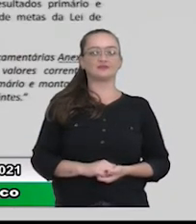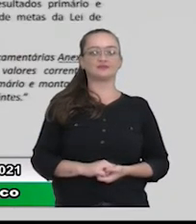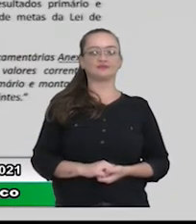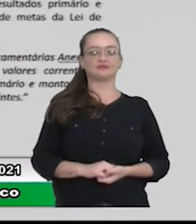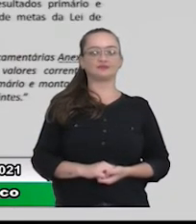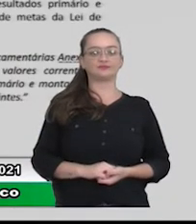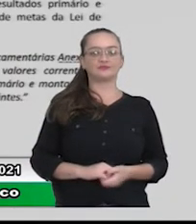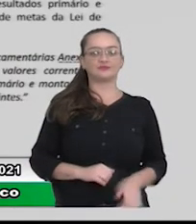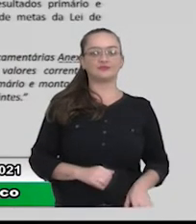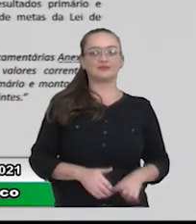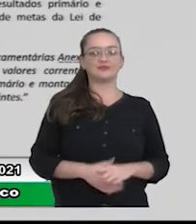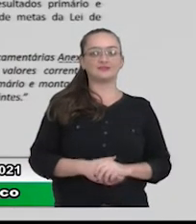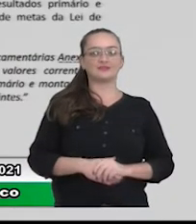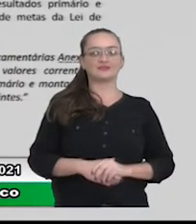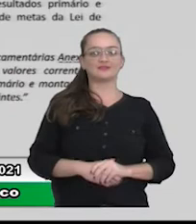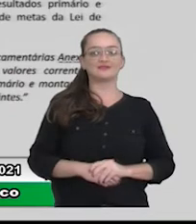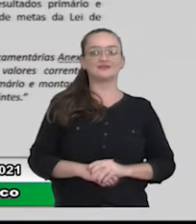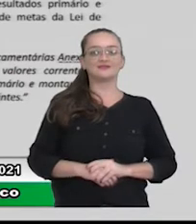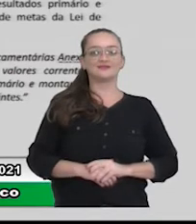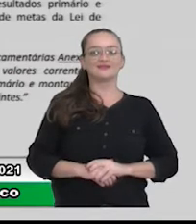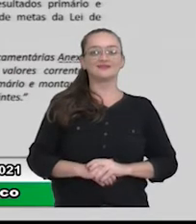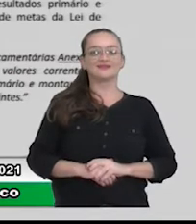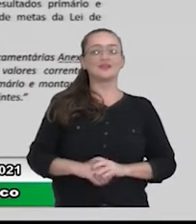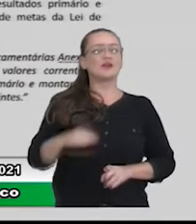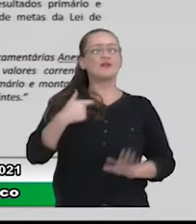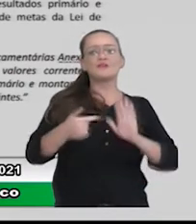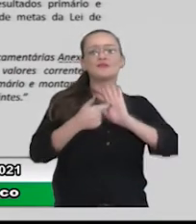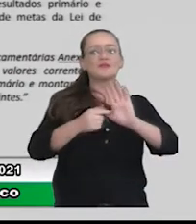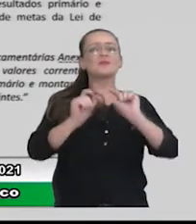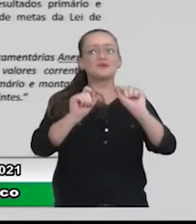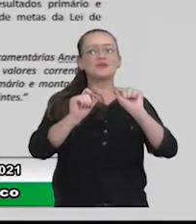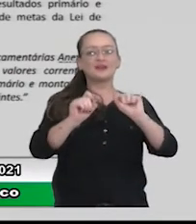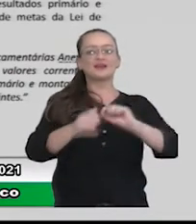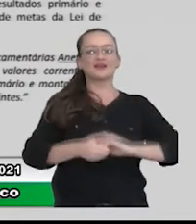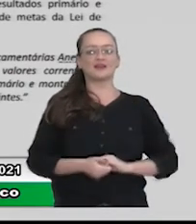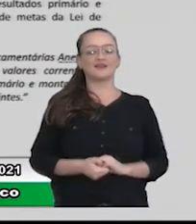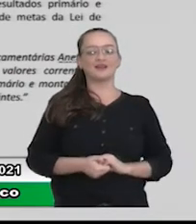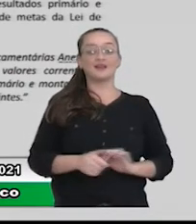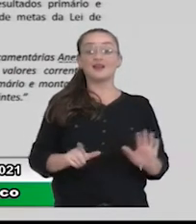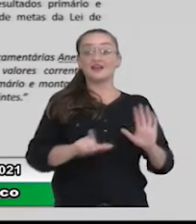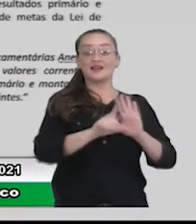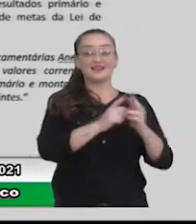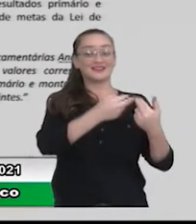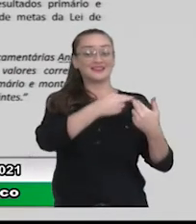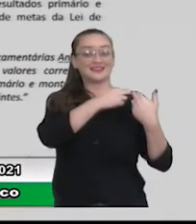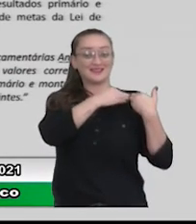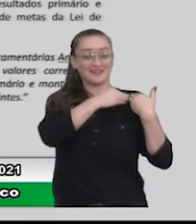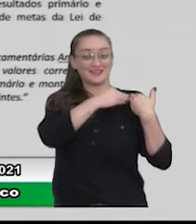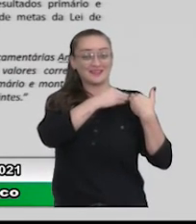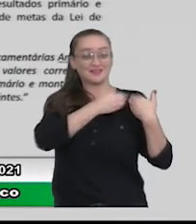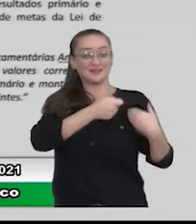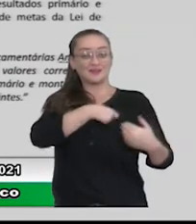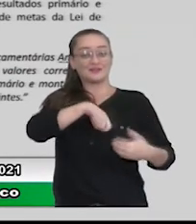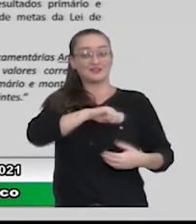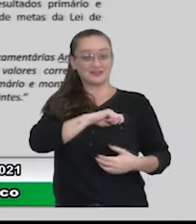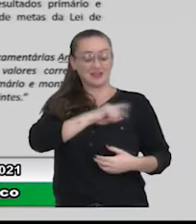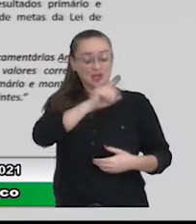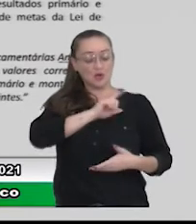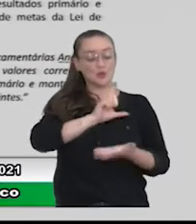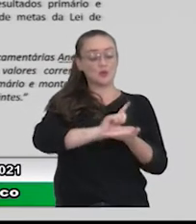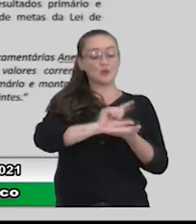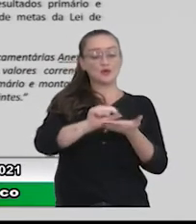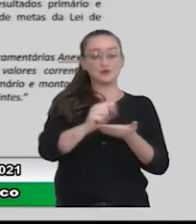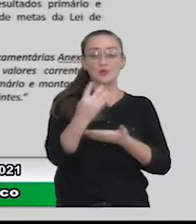E o que a gente veio apresentar? Então, quando foi criado a lei de responsabilidade fiscal, no seu artigo